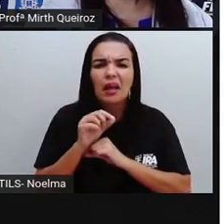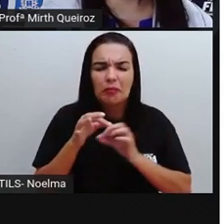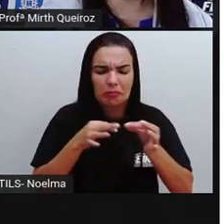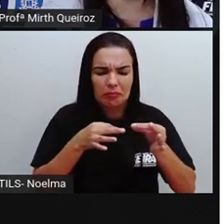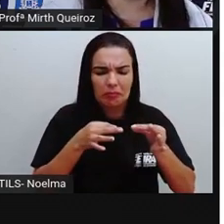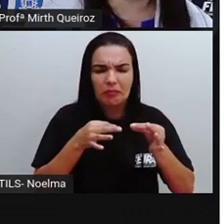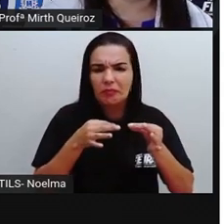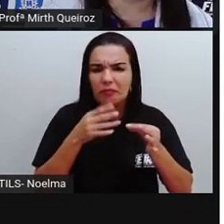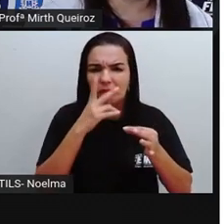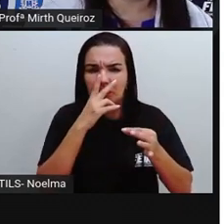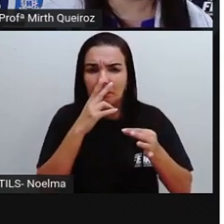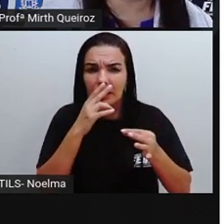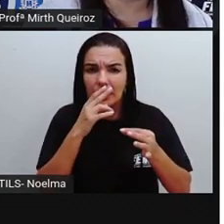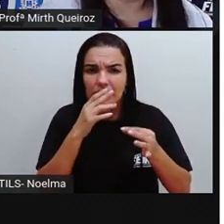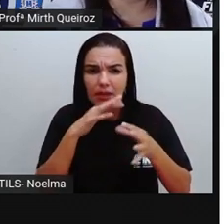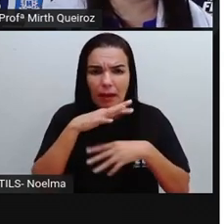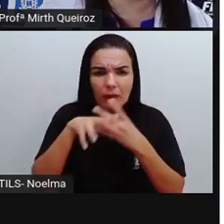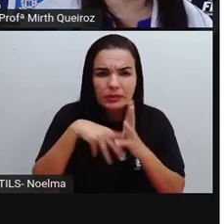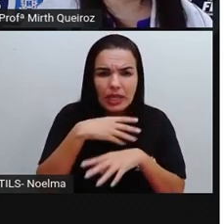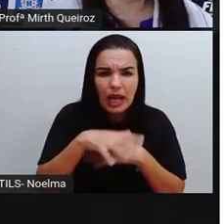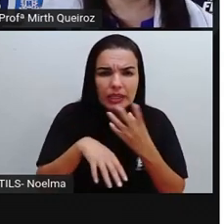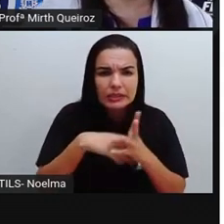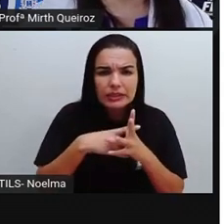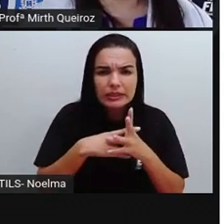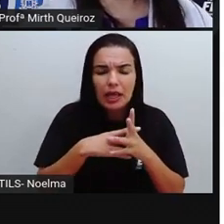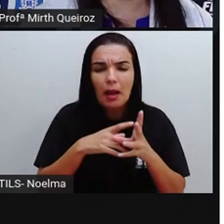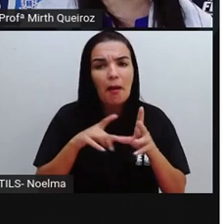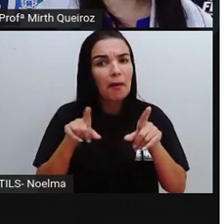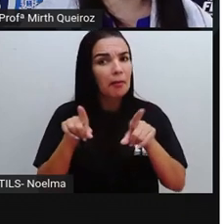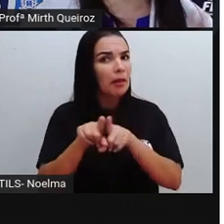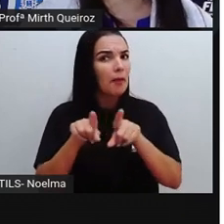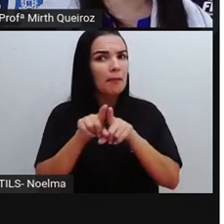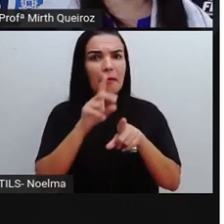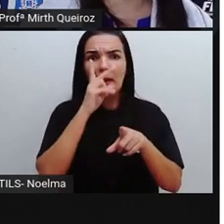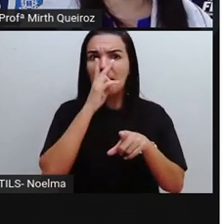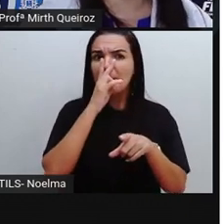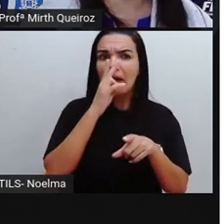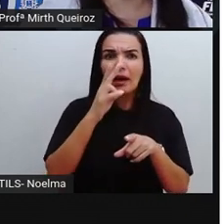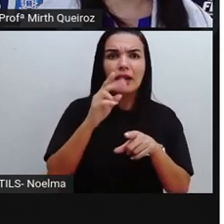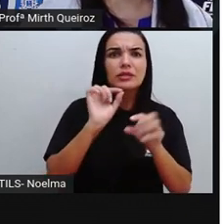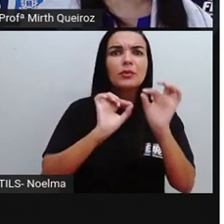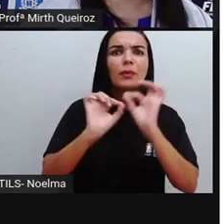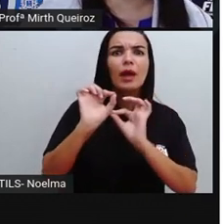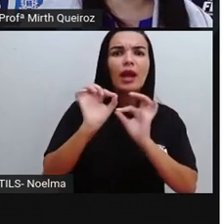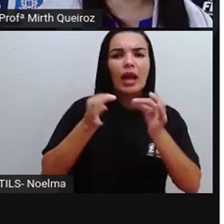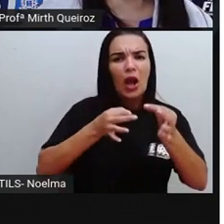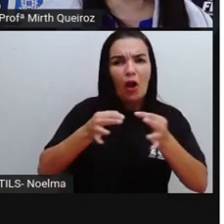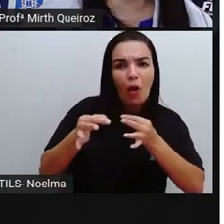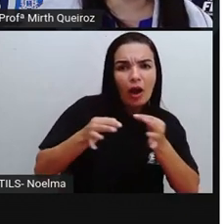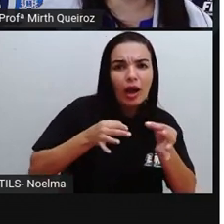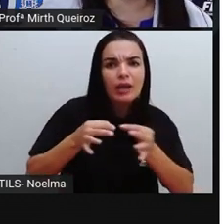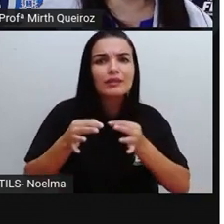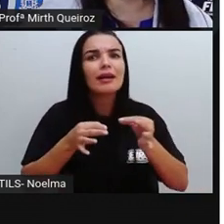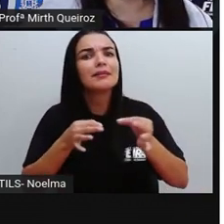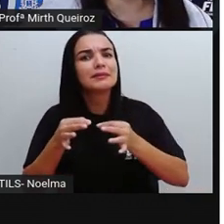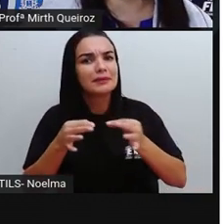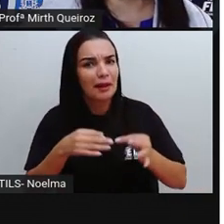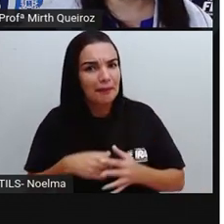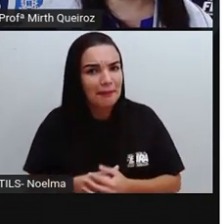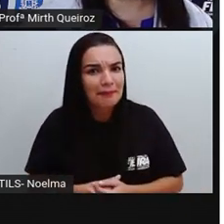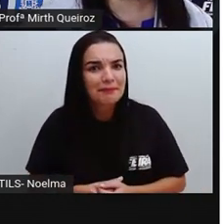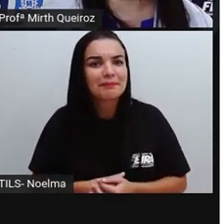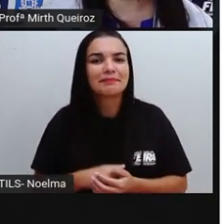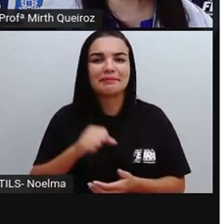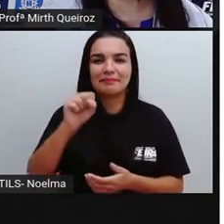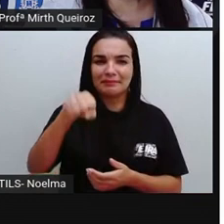mesmo tempo que parece estar tudo bagunçado, cheio de escadas, linhas, tudo misturado ali, notamos que estão perfeitamente